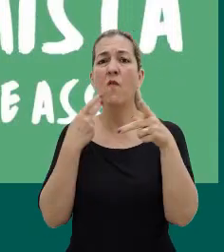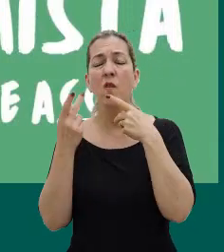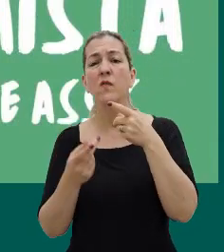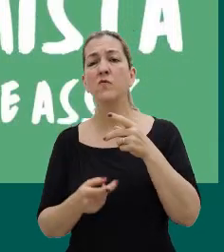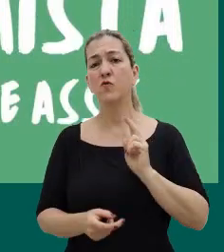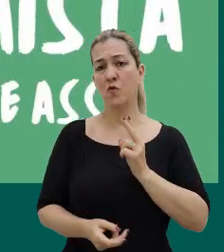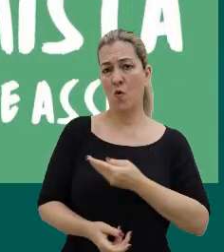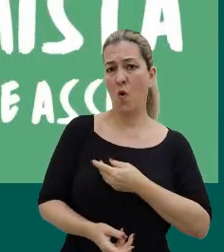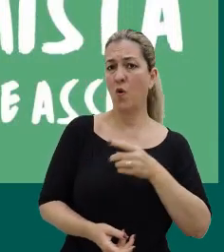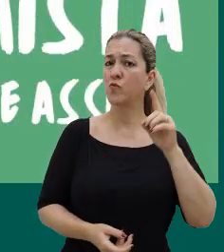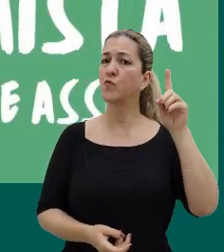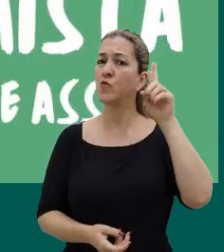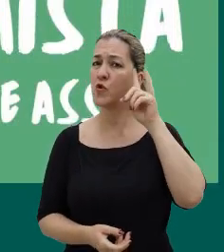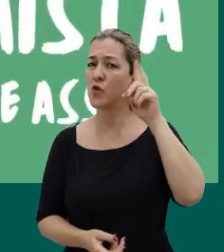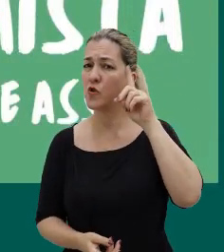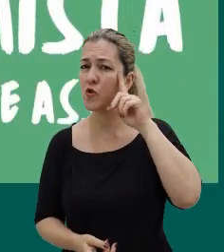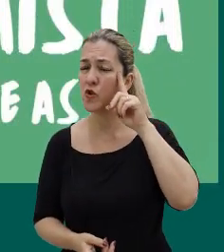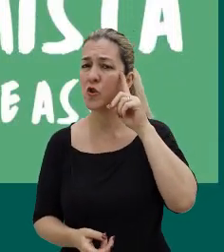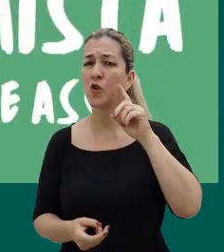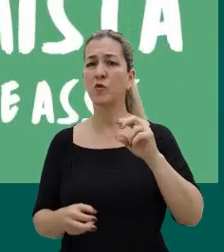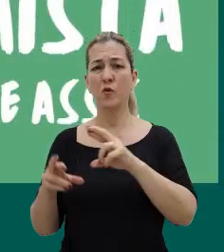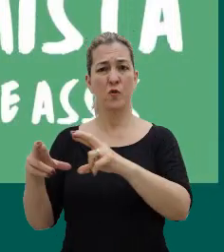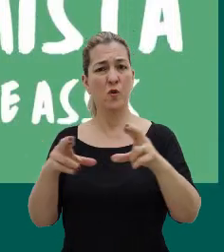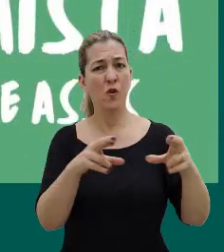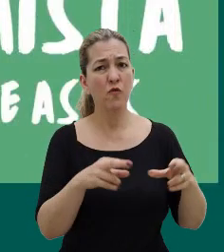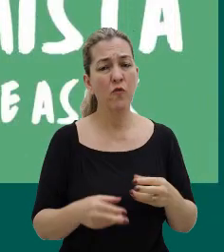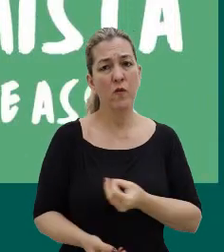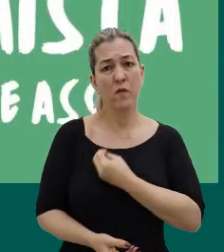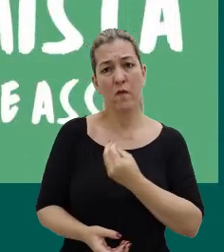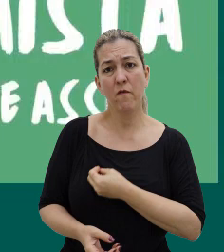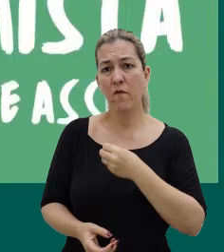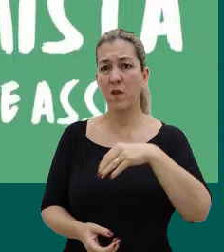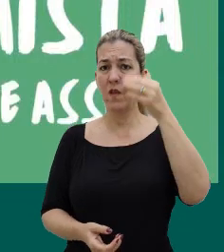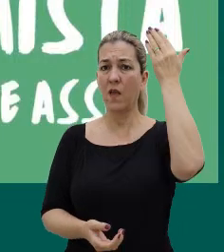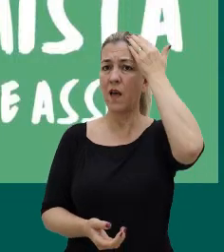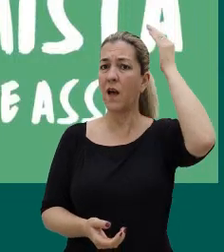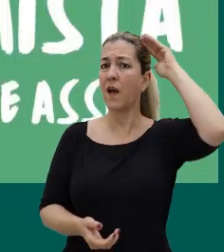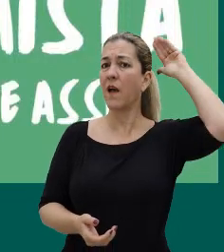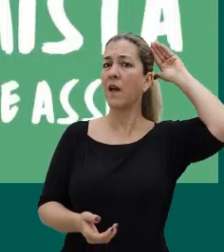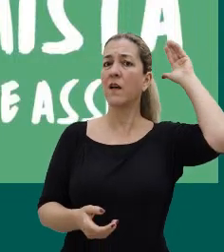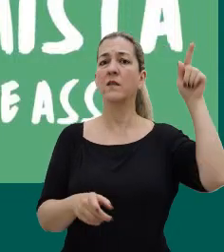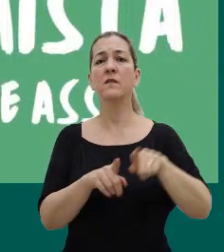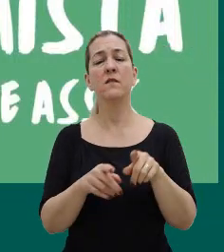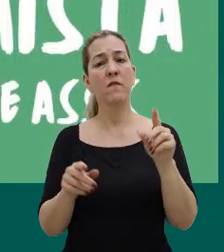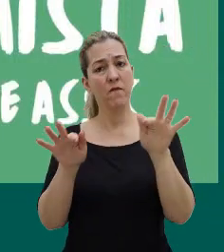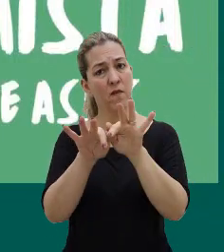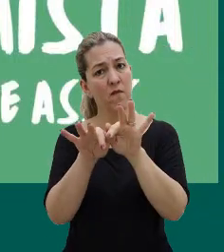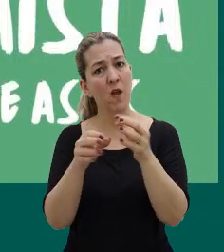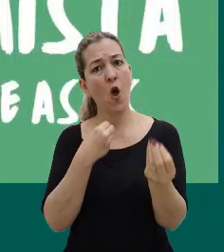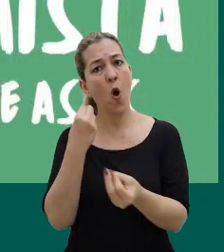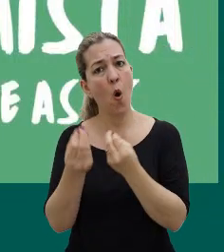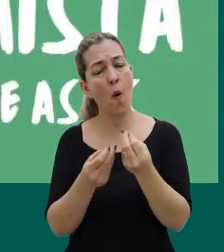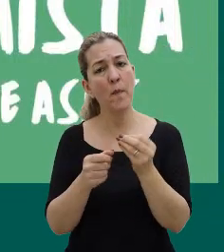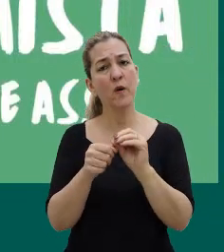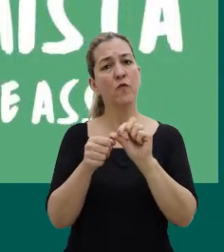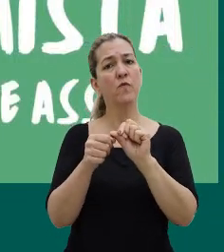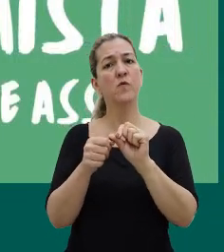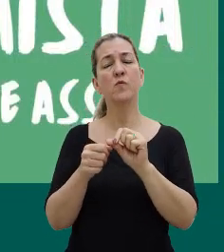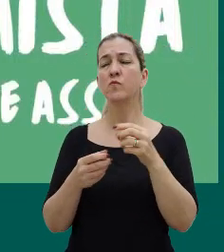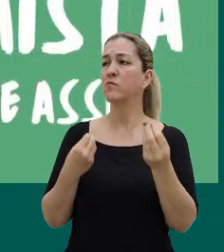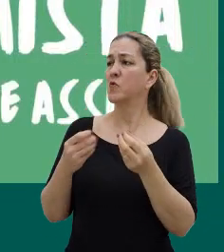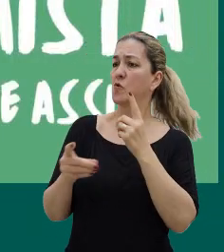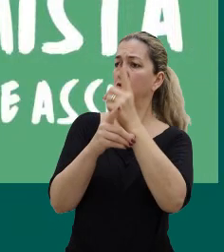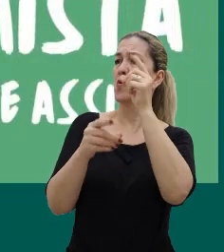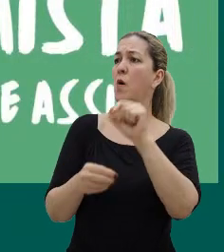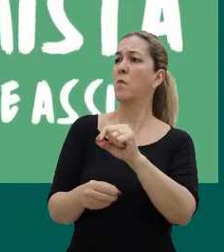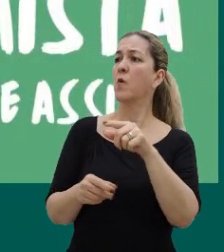a dia da nossa vida em Novo Hamburgo e região, da nossa vida acadêmica aqui na Vale, né, como é que a gente reage quando a gente descobre